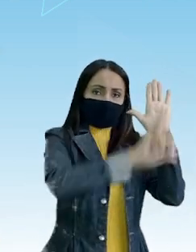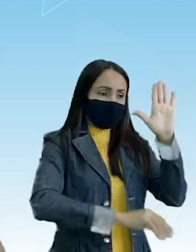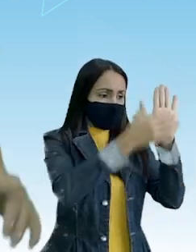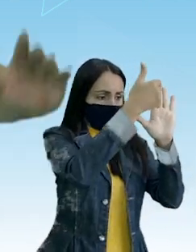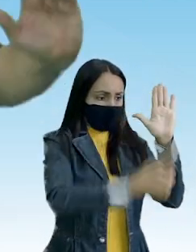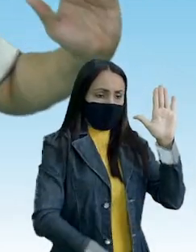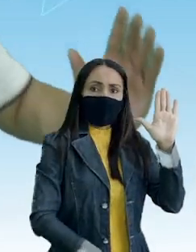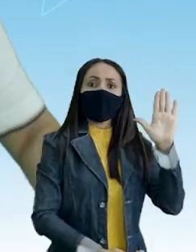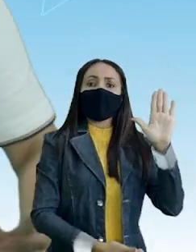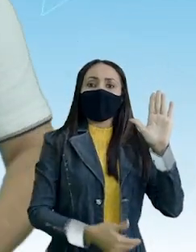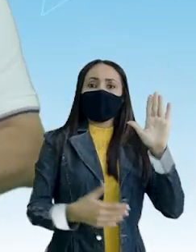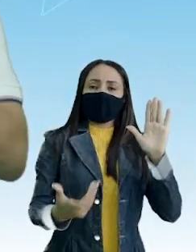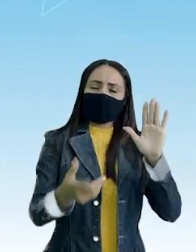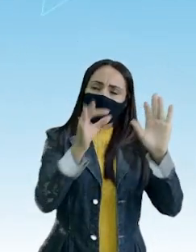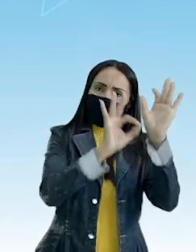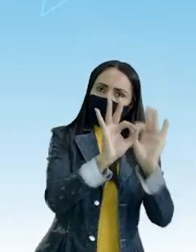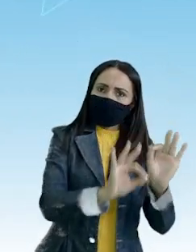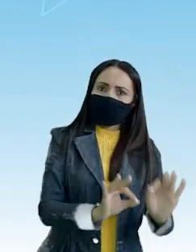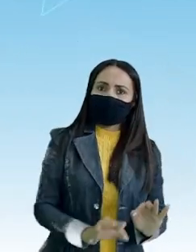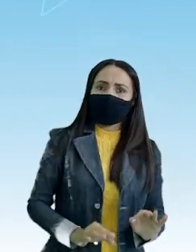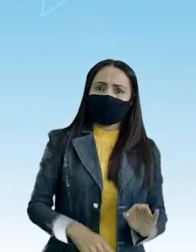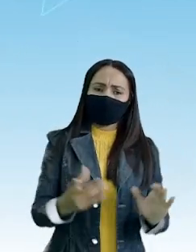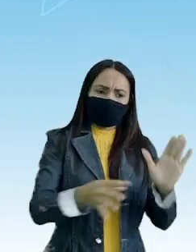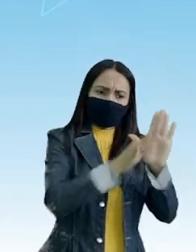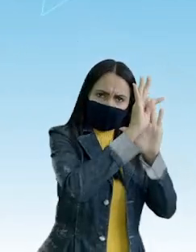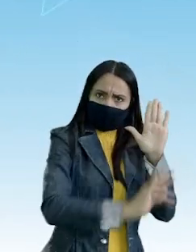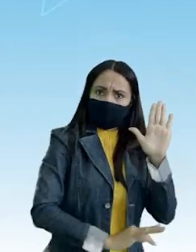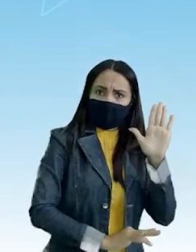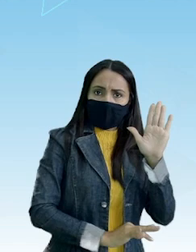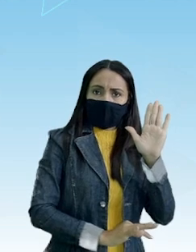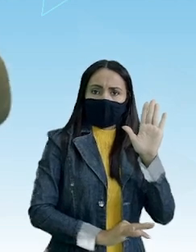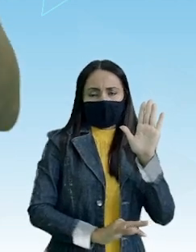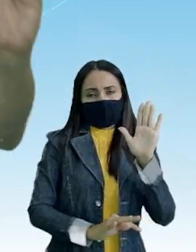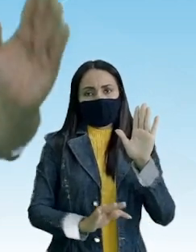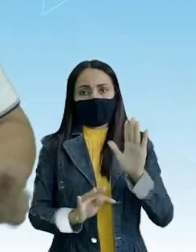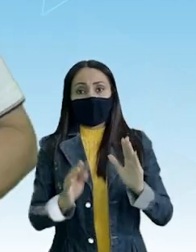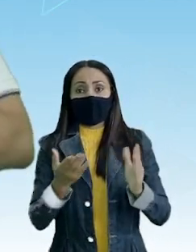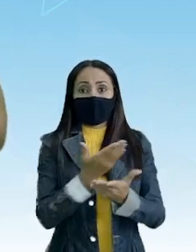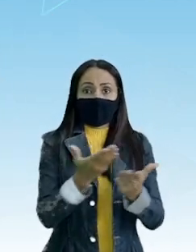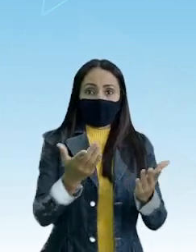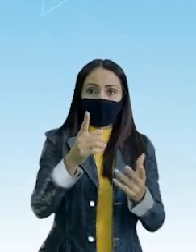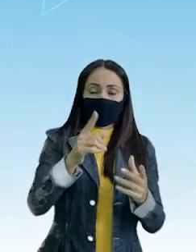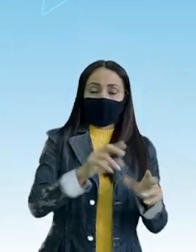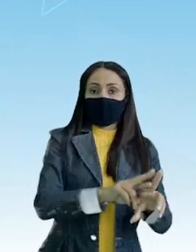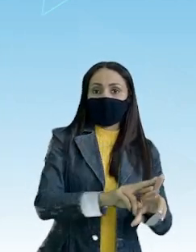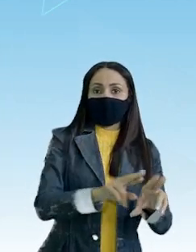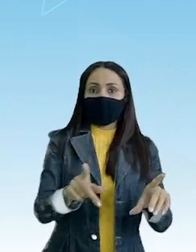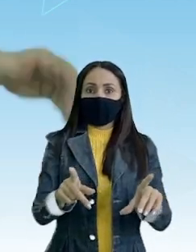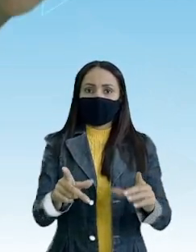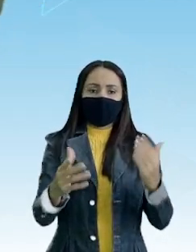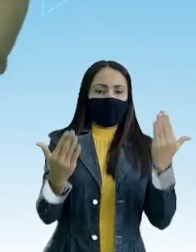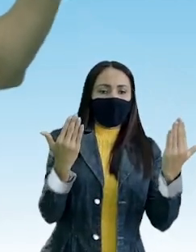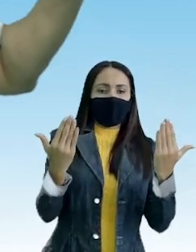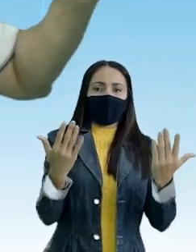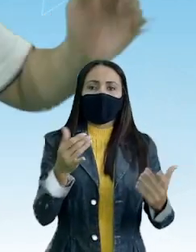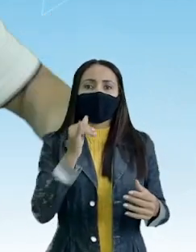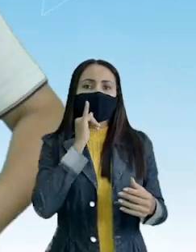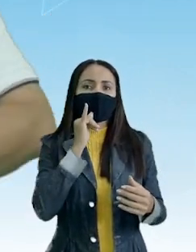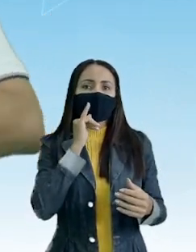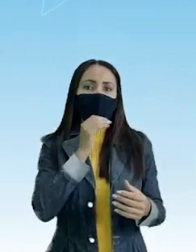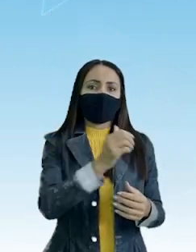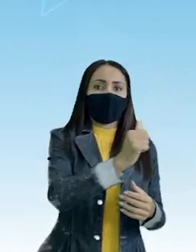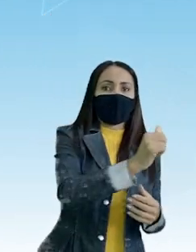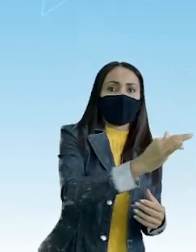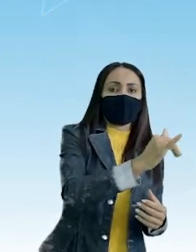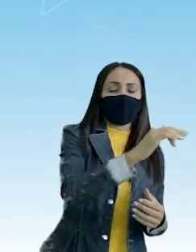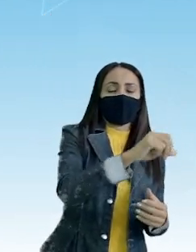lista E sim organizar Um texto Certo Para você diferenciar Por exemplo O afim junto